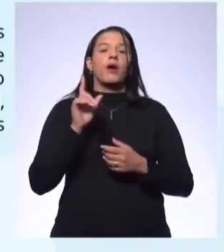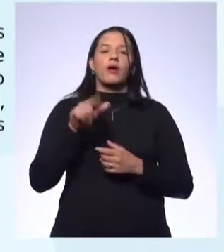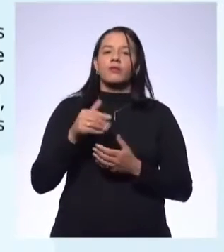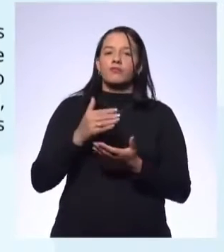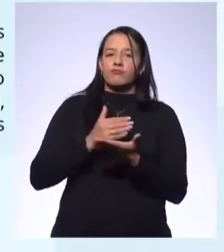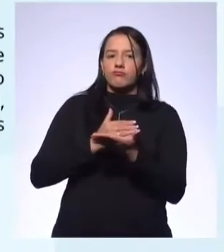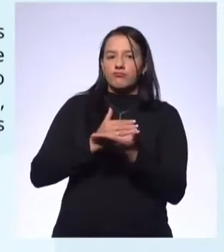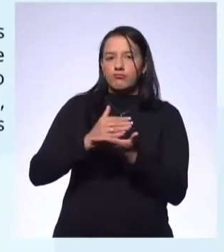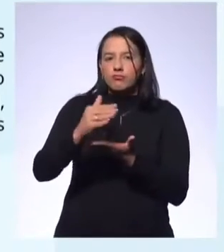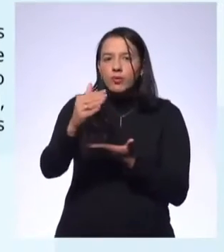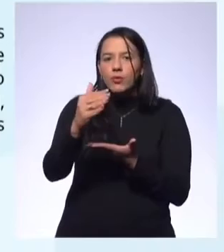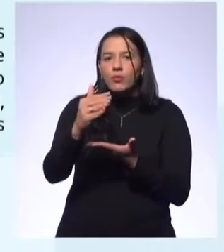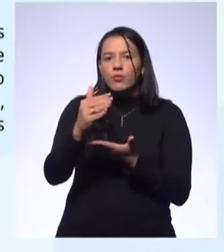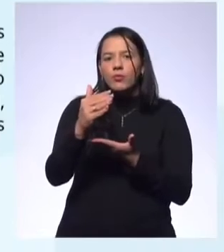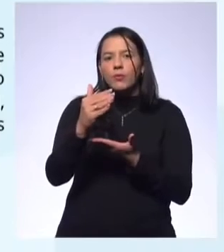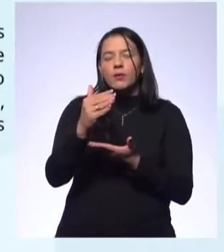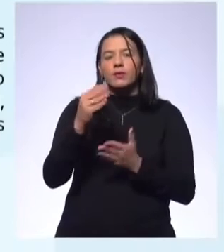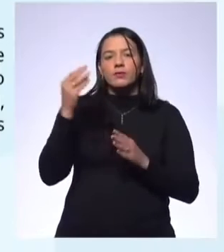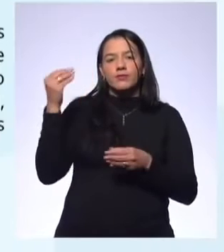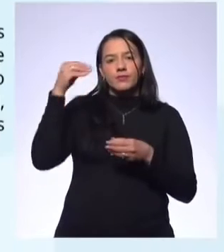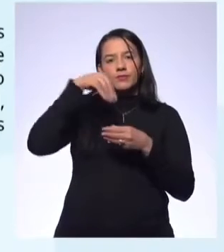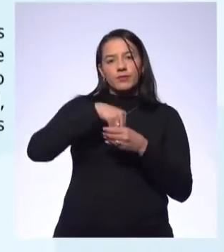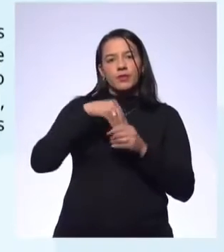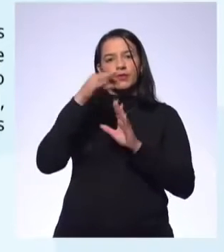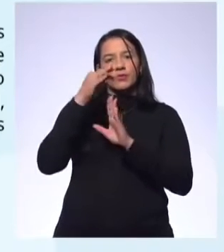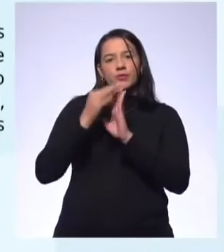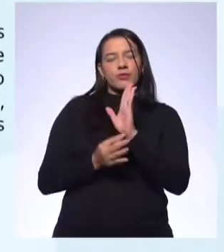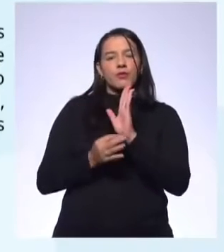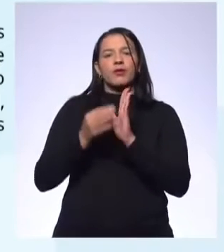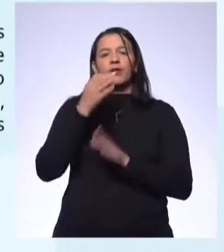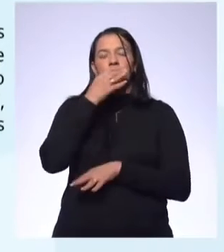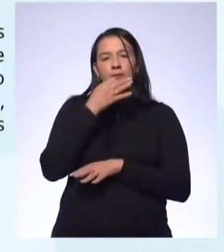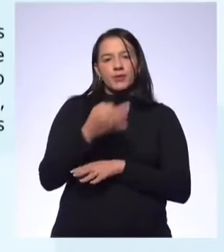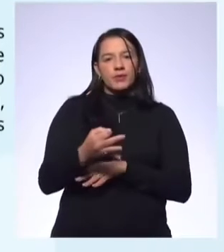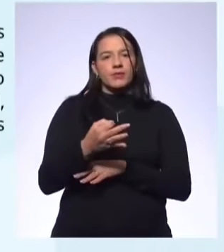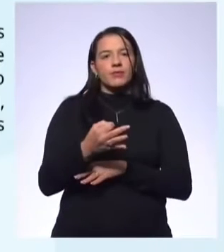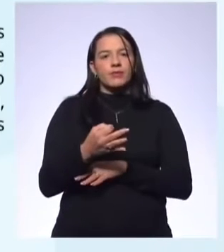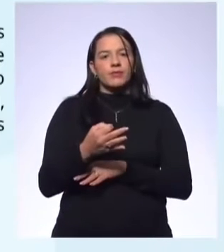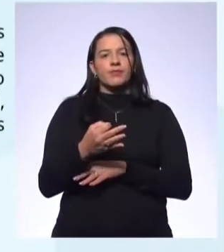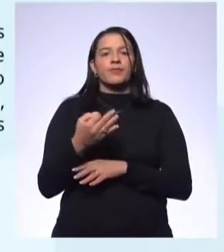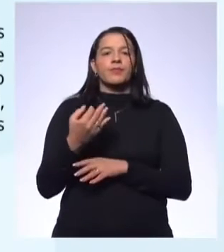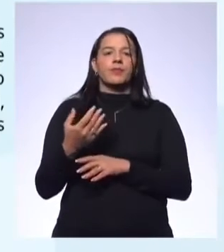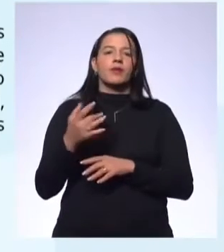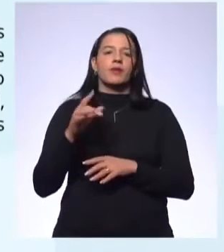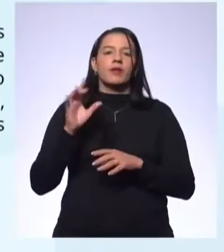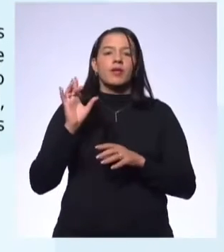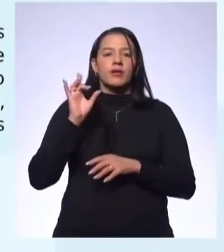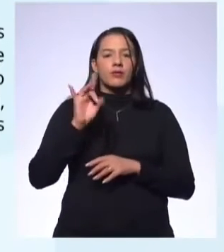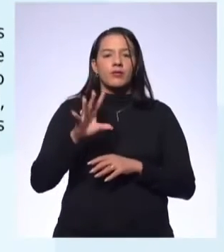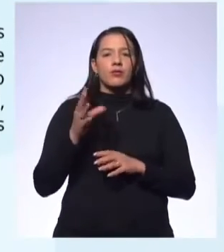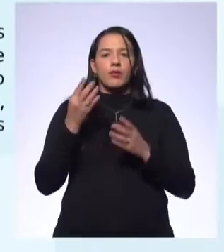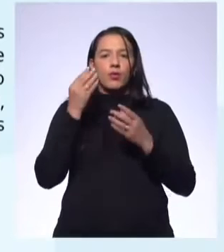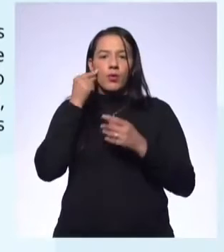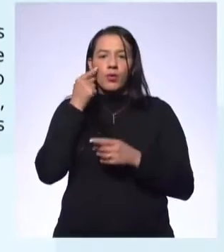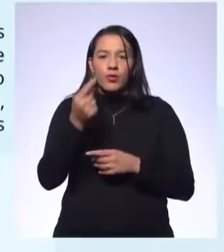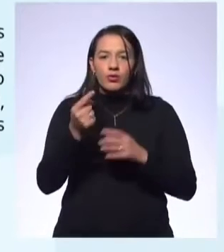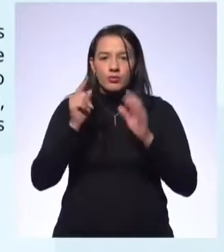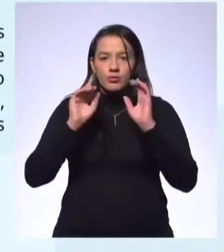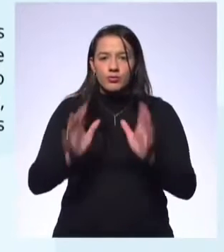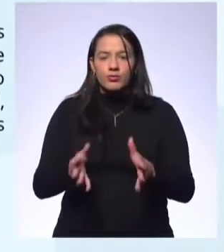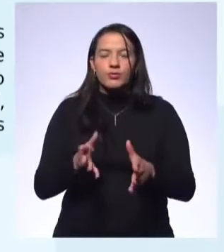Tá vendo como é dentro da introdução de um texto de artigo de opinião, gente? Ela coloca ali já algumas